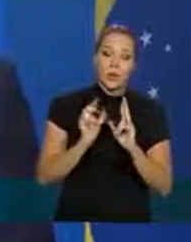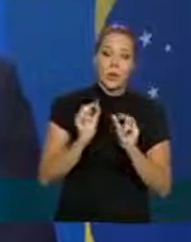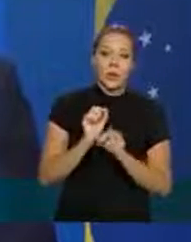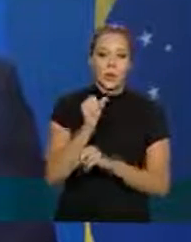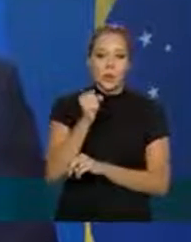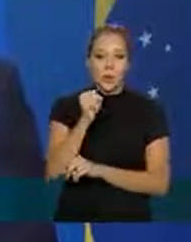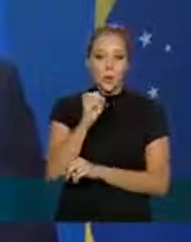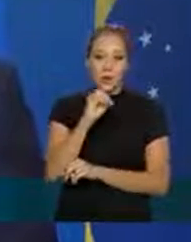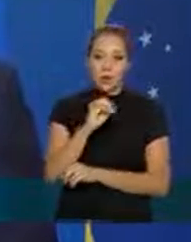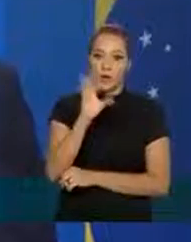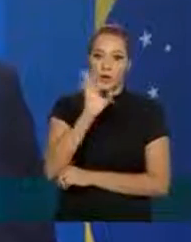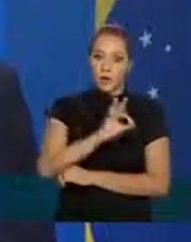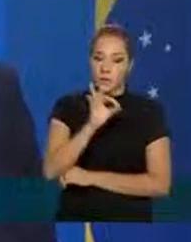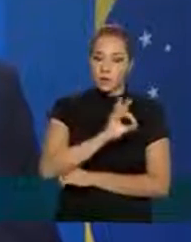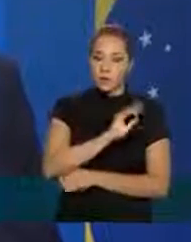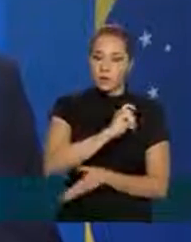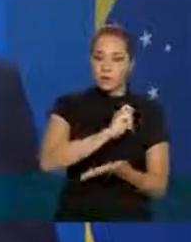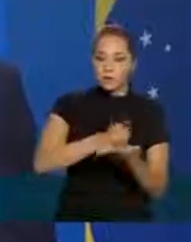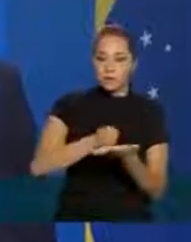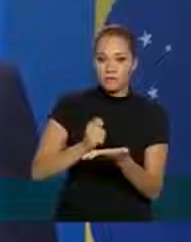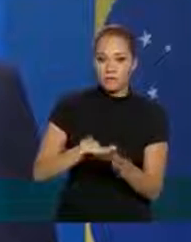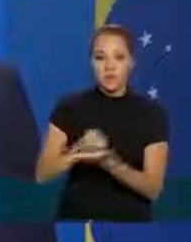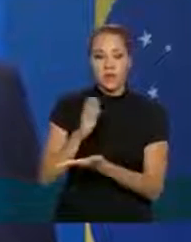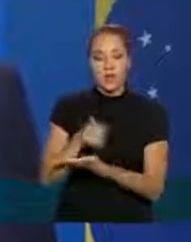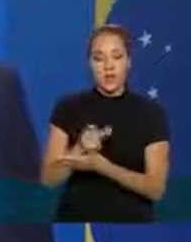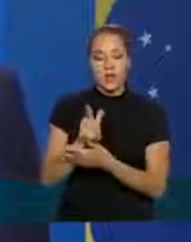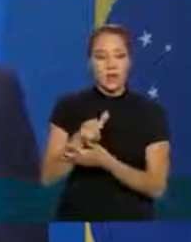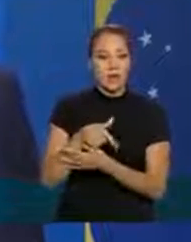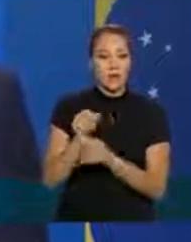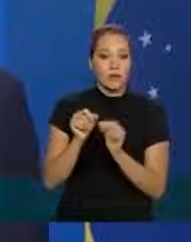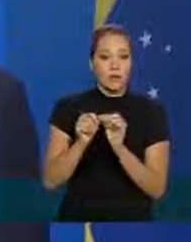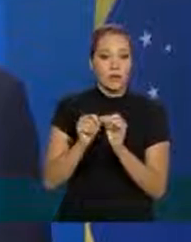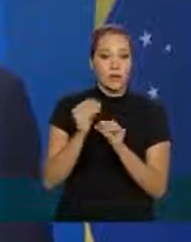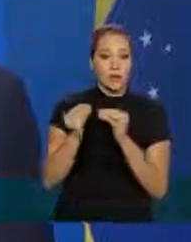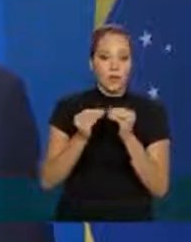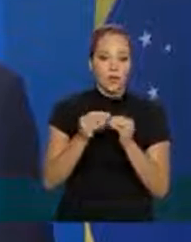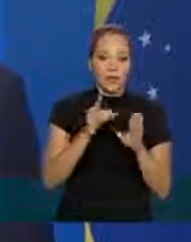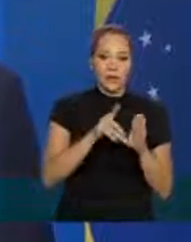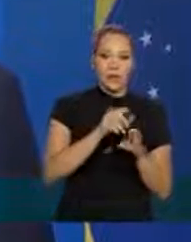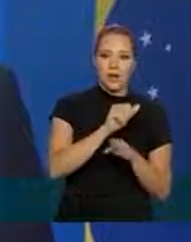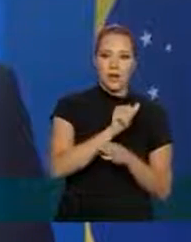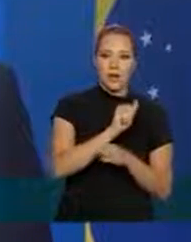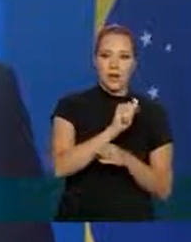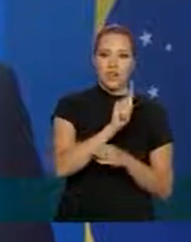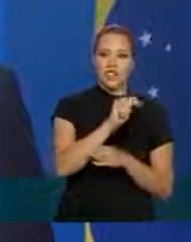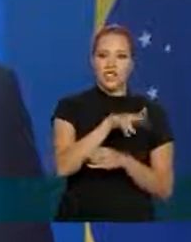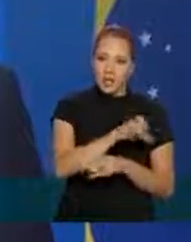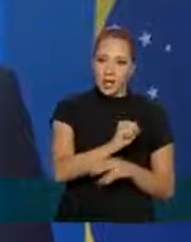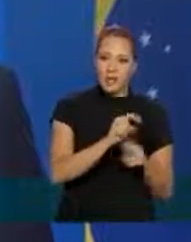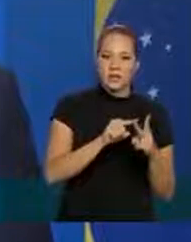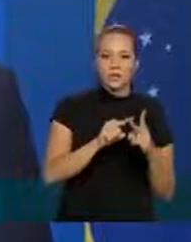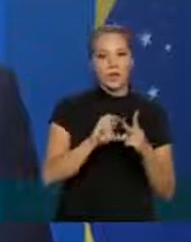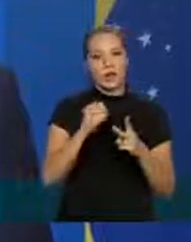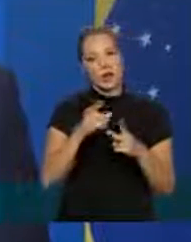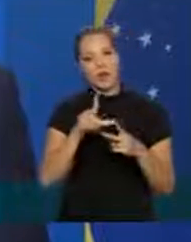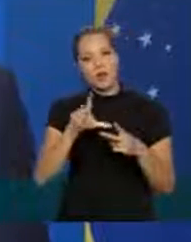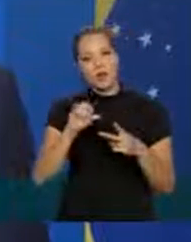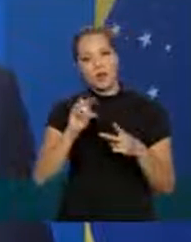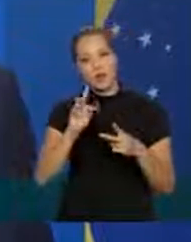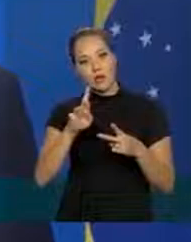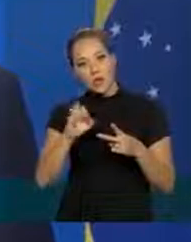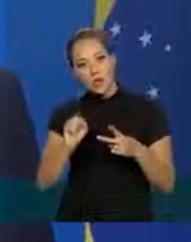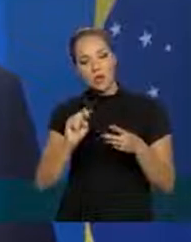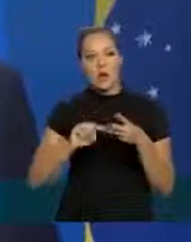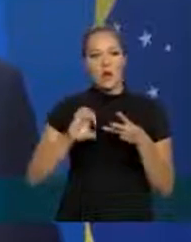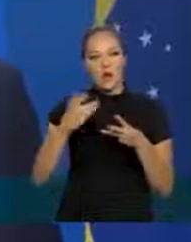80% dos pagamentos sejam feitos entre uma agência uma lotérica ou um aplicativo mas